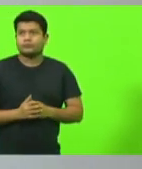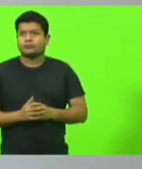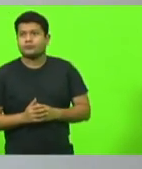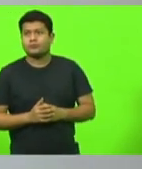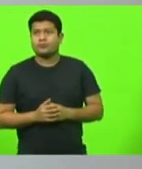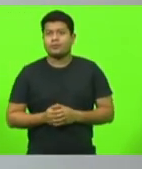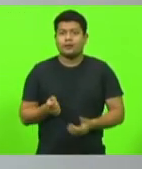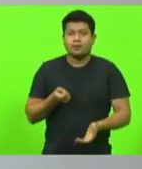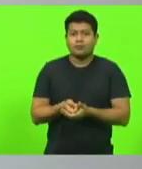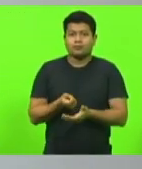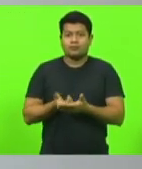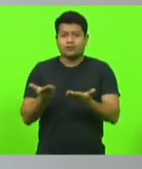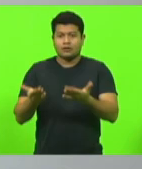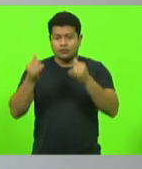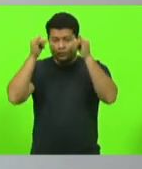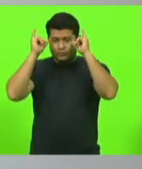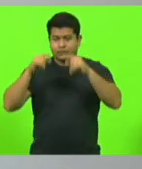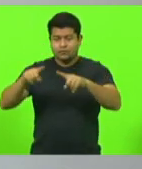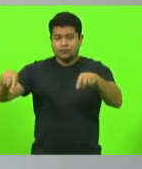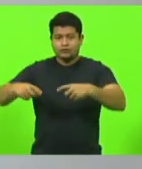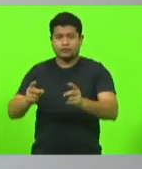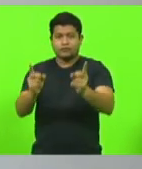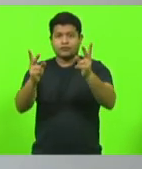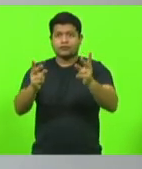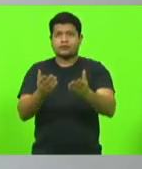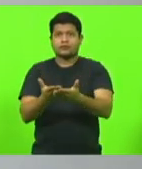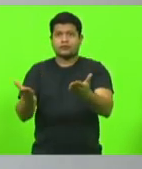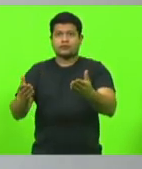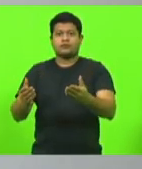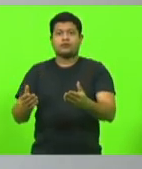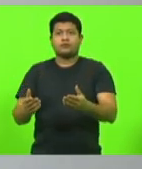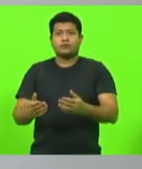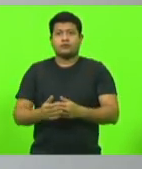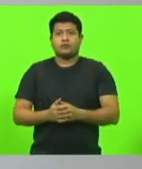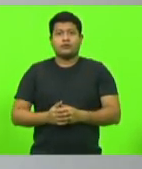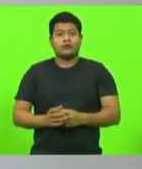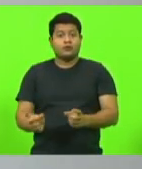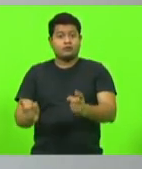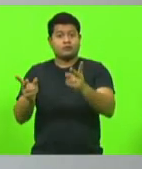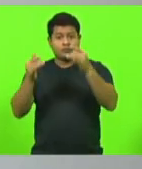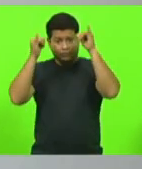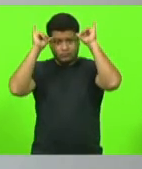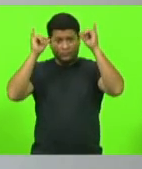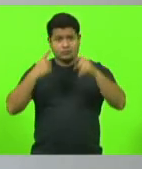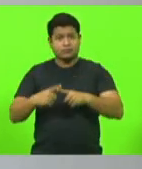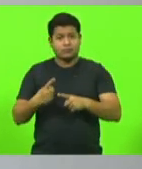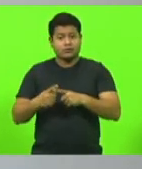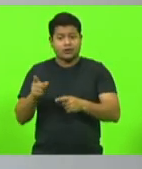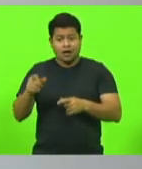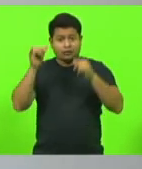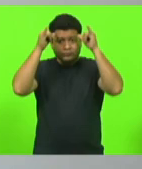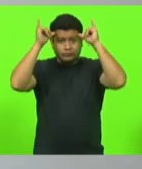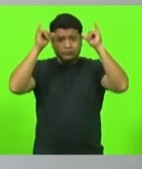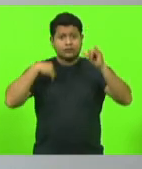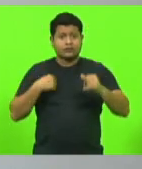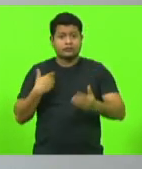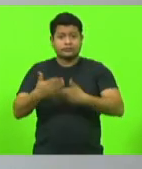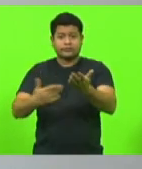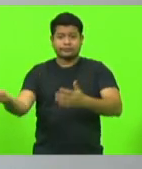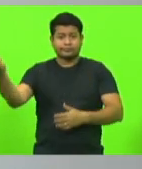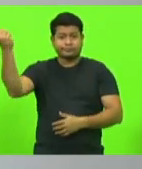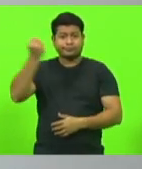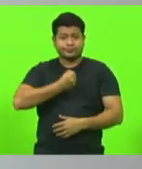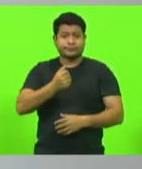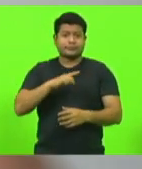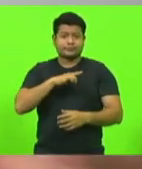particular, aquele que vendeu, aquele que vendeu o boi, porque o boi, ele é assassinado, ele é morto.